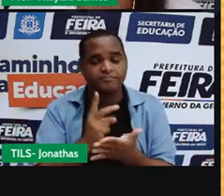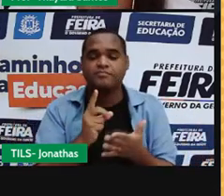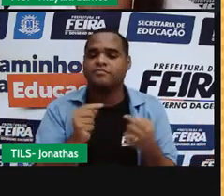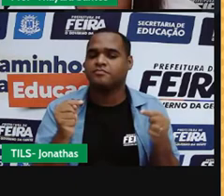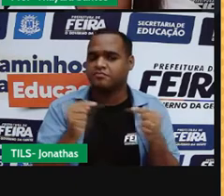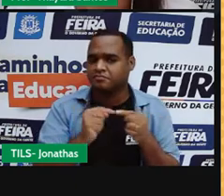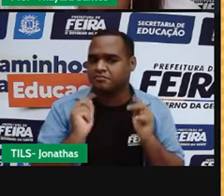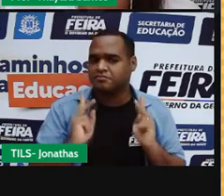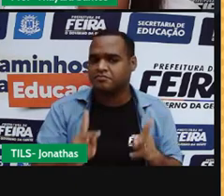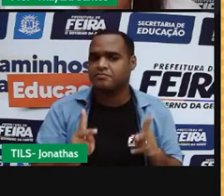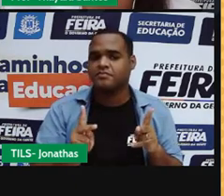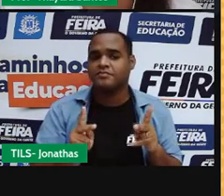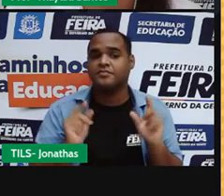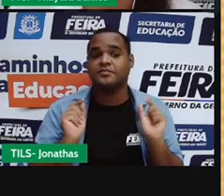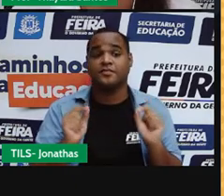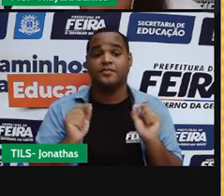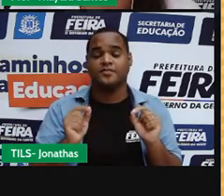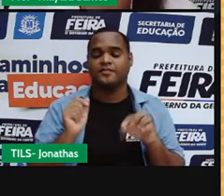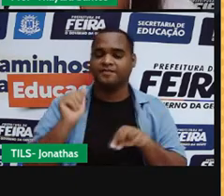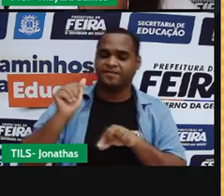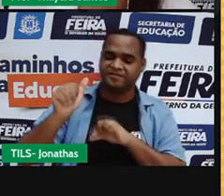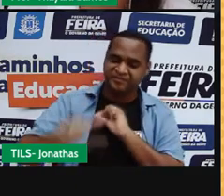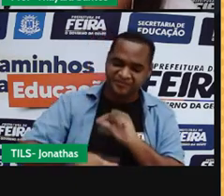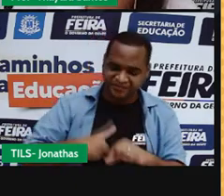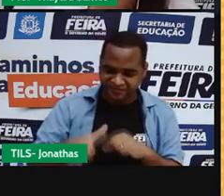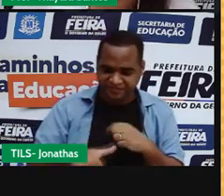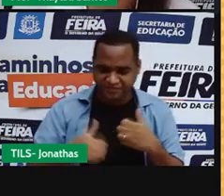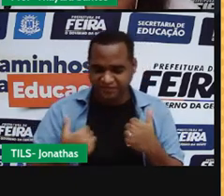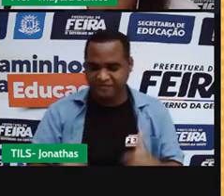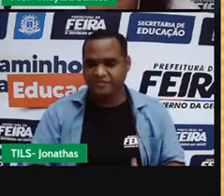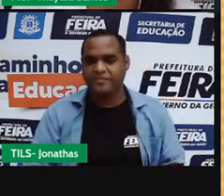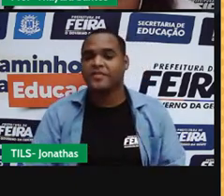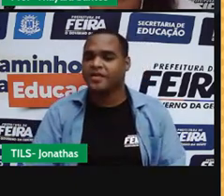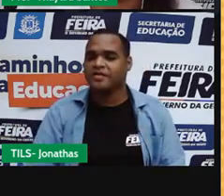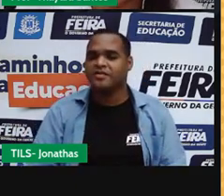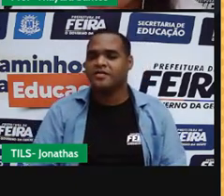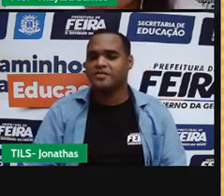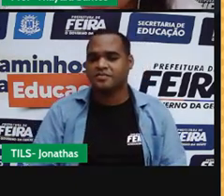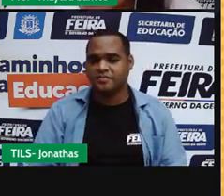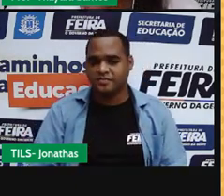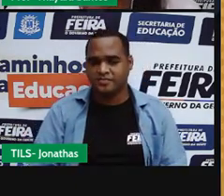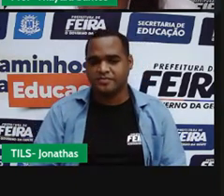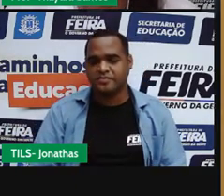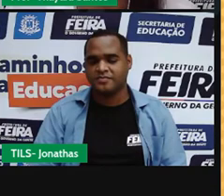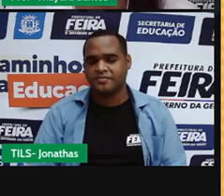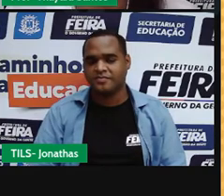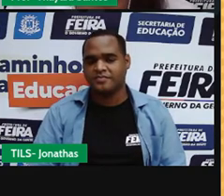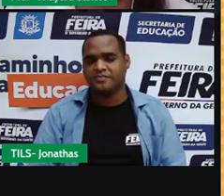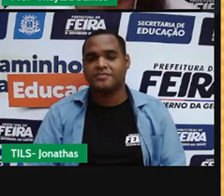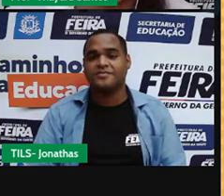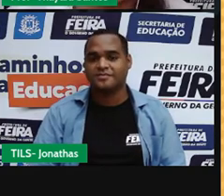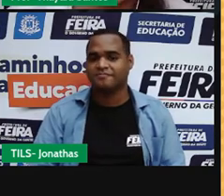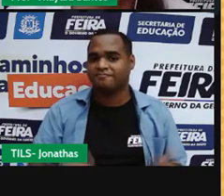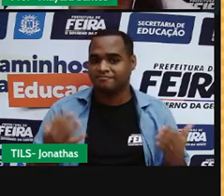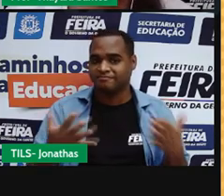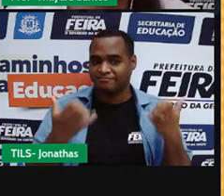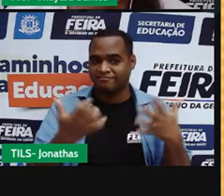a gente tem essas mudanças de estado físico da matéria acontecendo, como a gente vai ver agora.